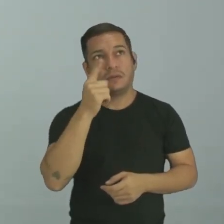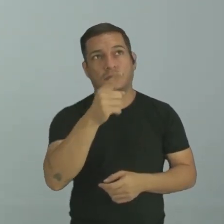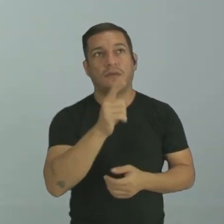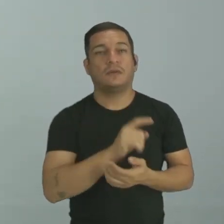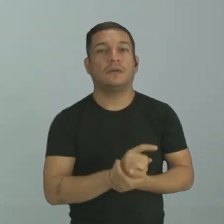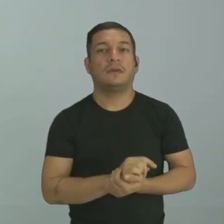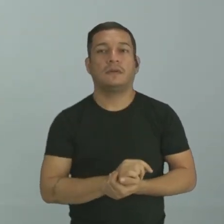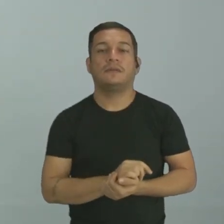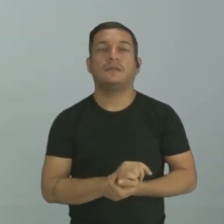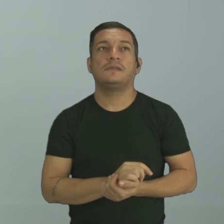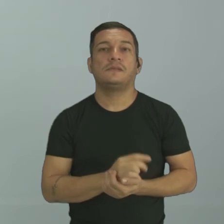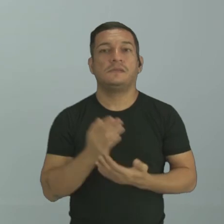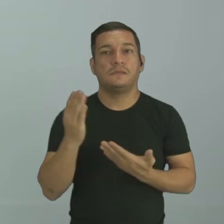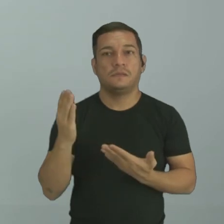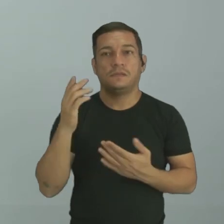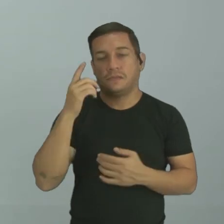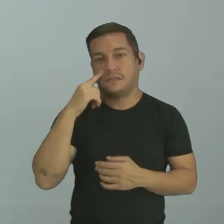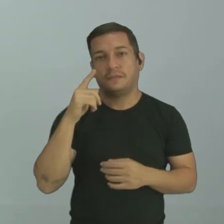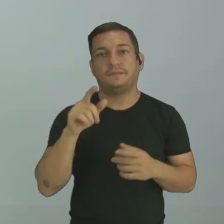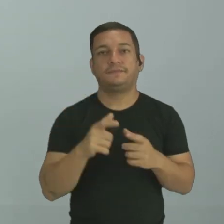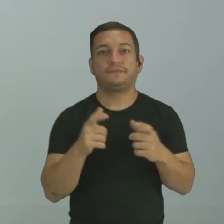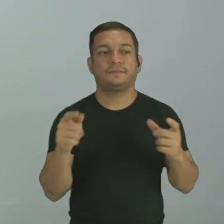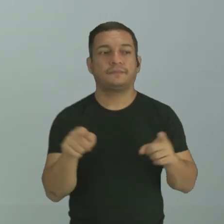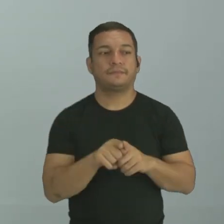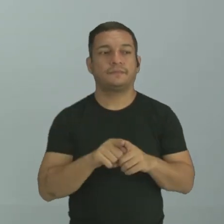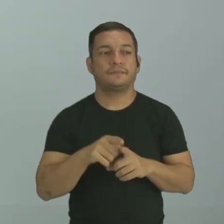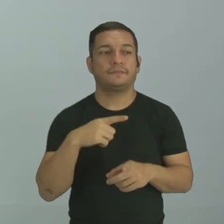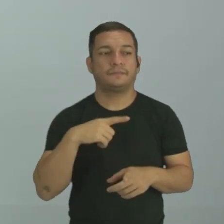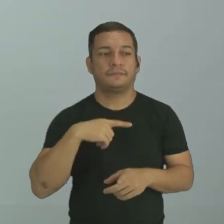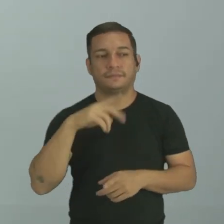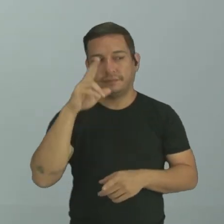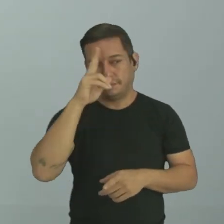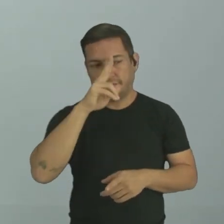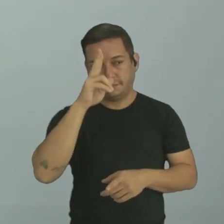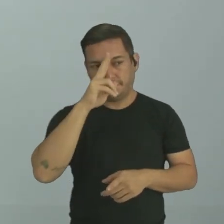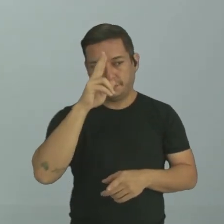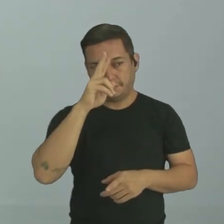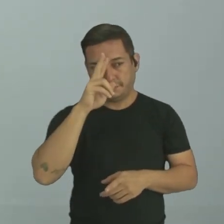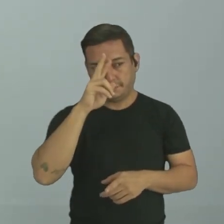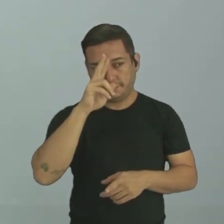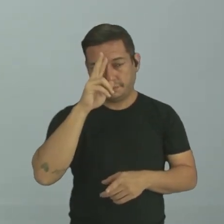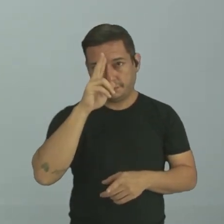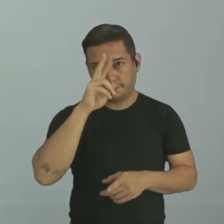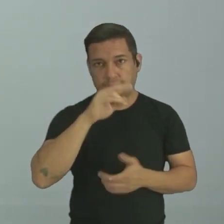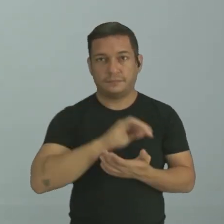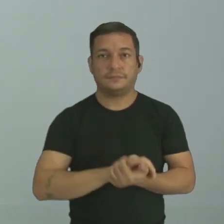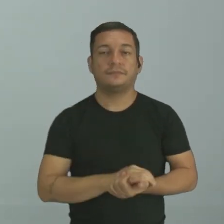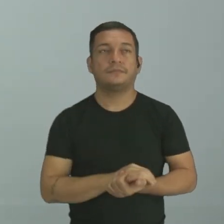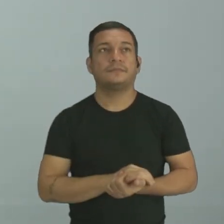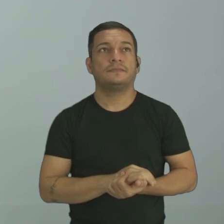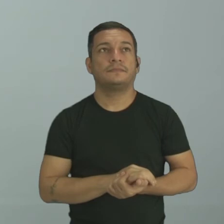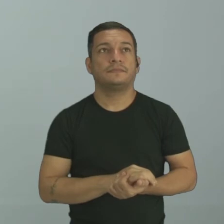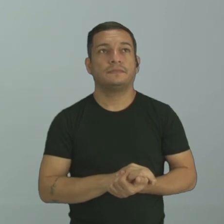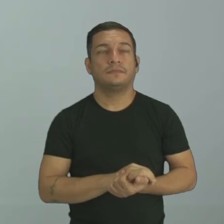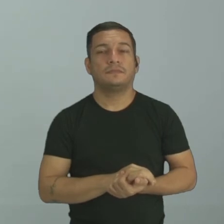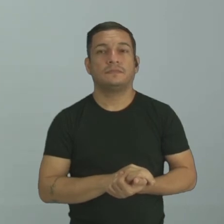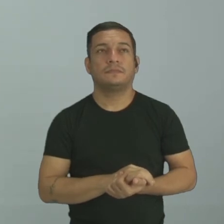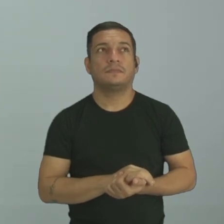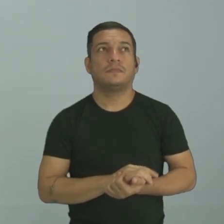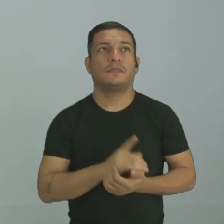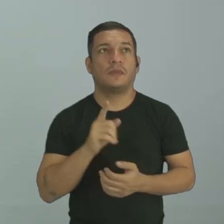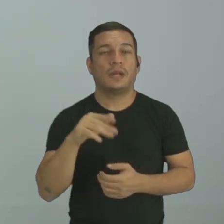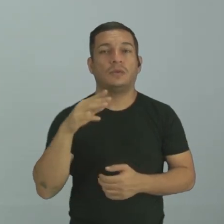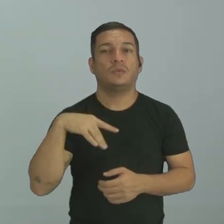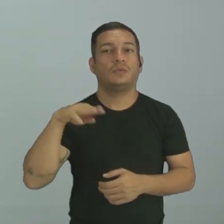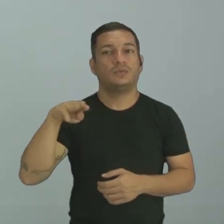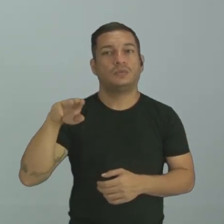é um pouco maior, mas também ainda está dentro das tirinhas. Porque não chega a uma história em quadrinhos completa. É dos